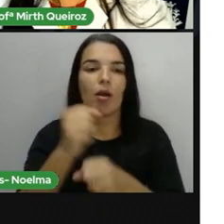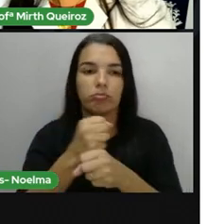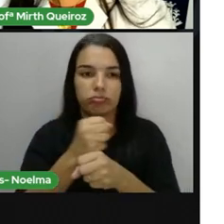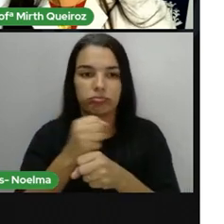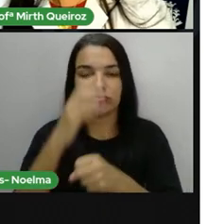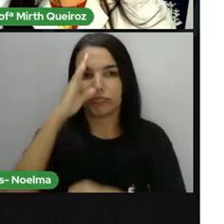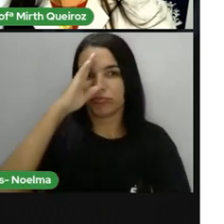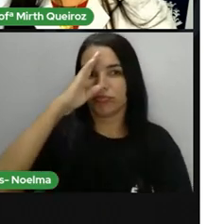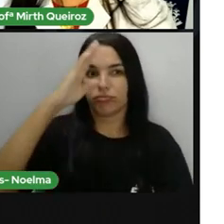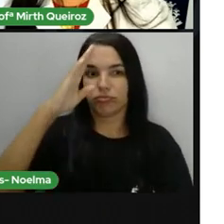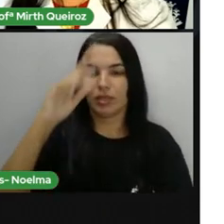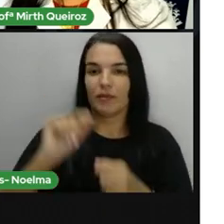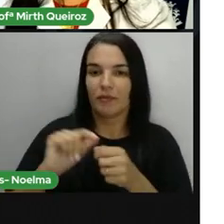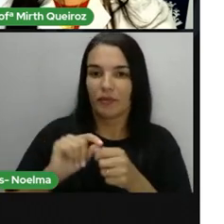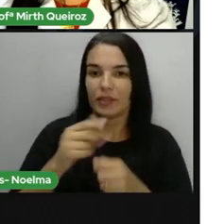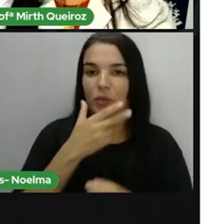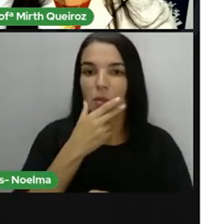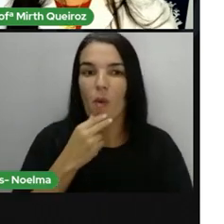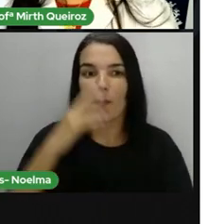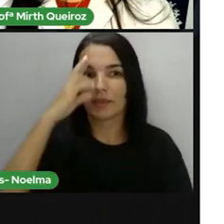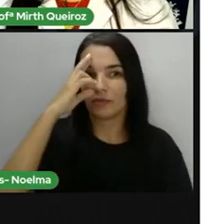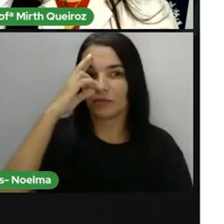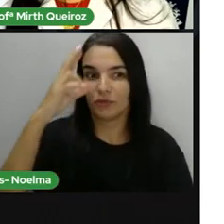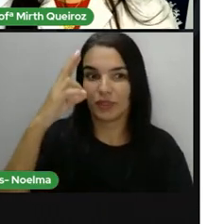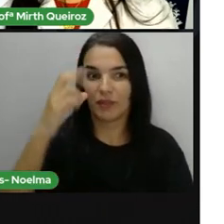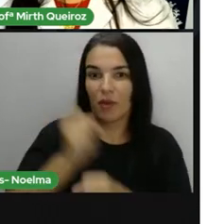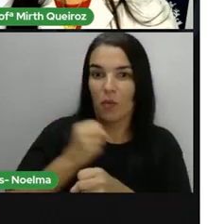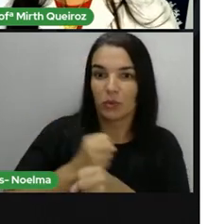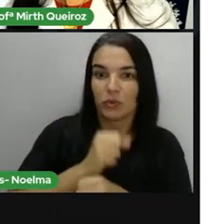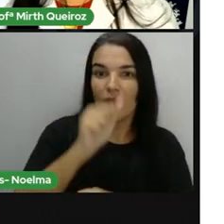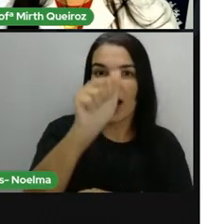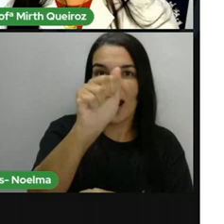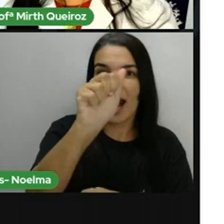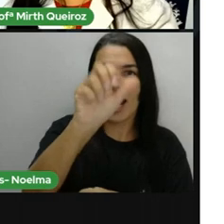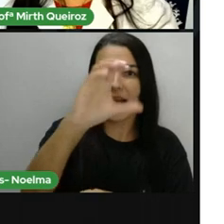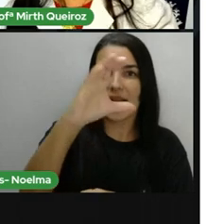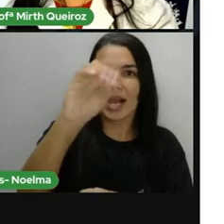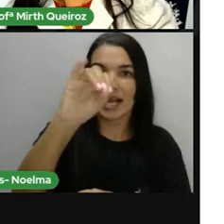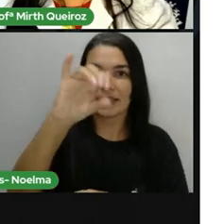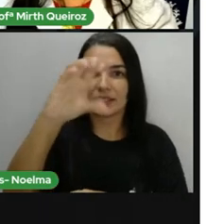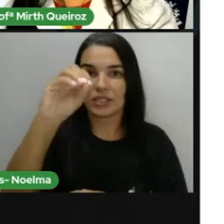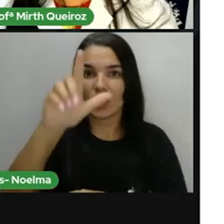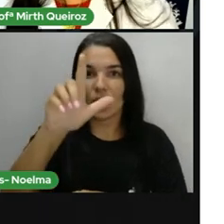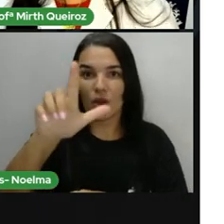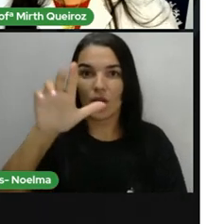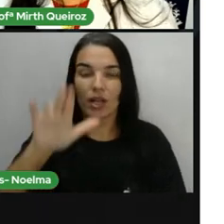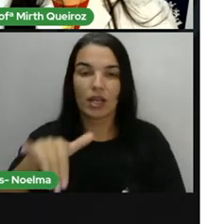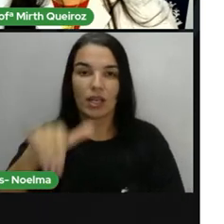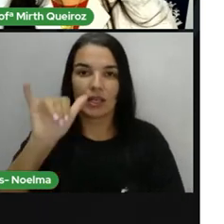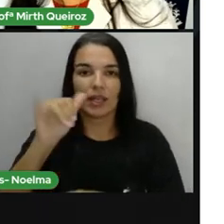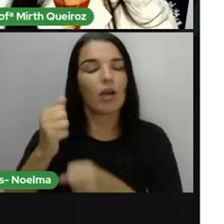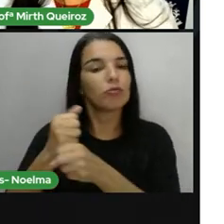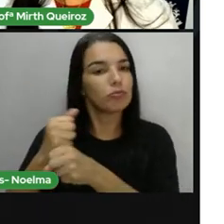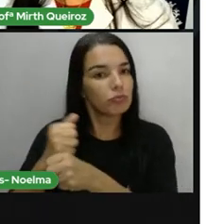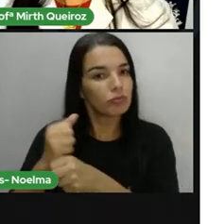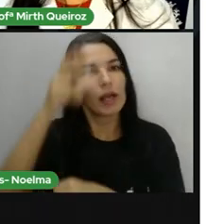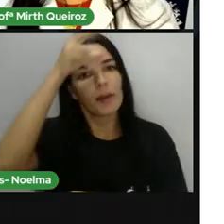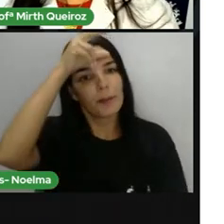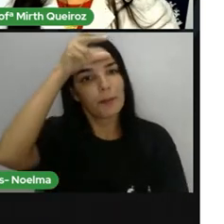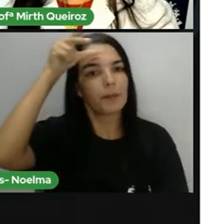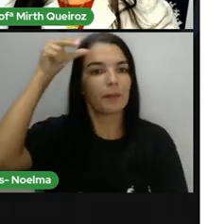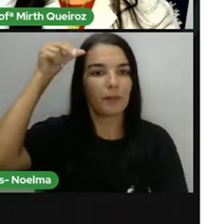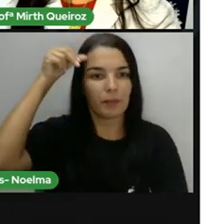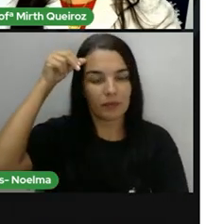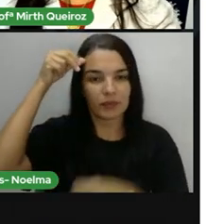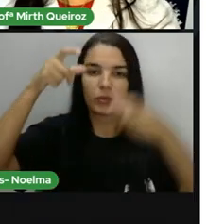engenheiro, a Cioli Ferreira da Silva. E esse espaço foi construído justamente para ser